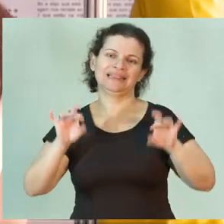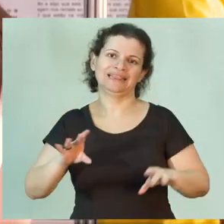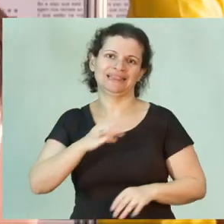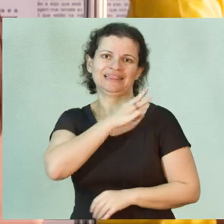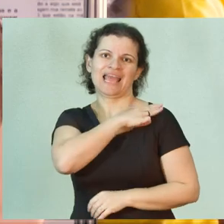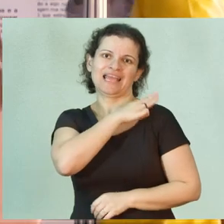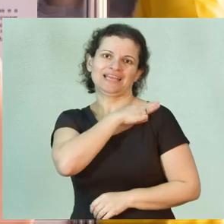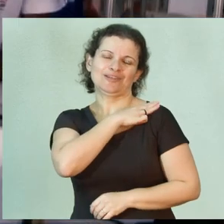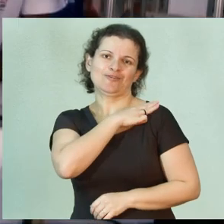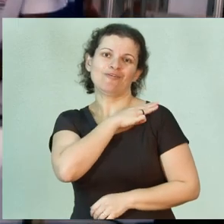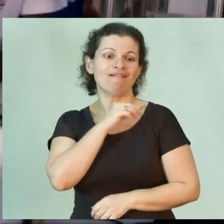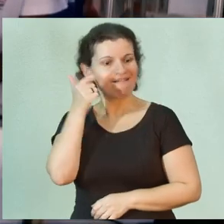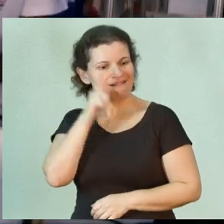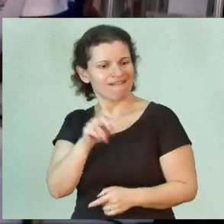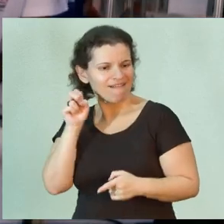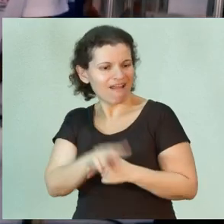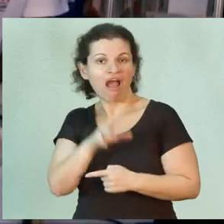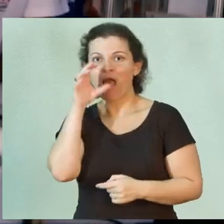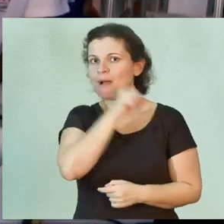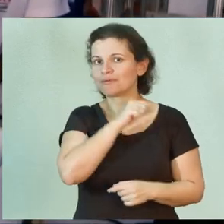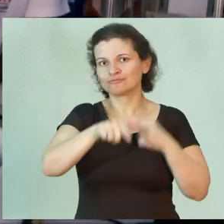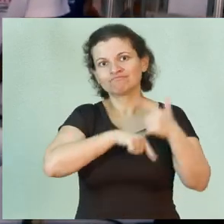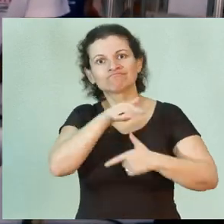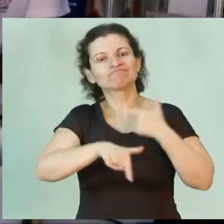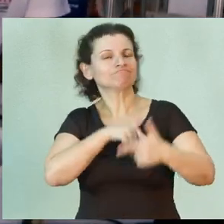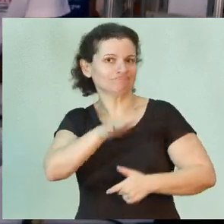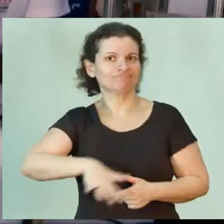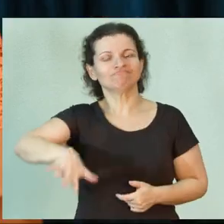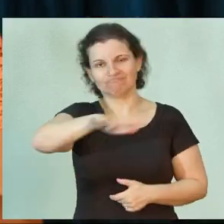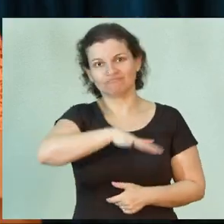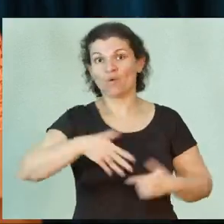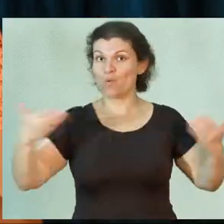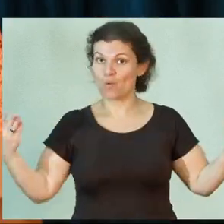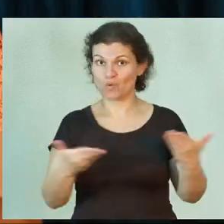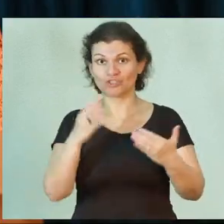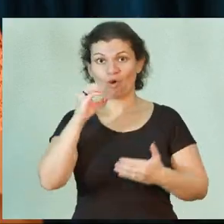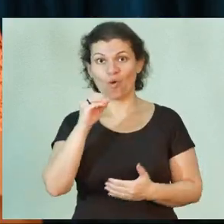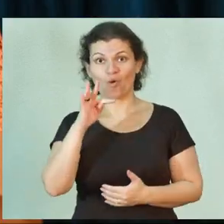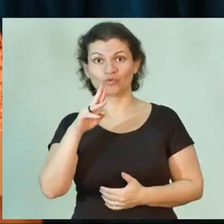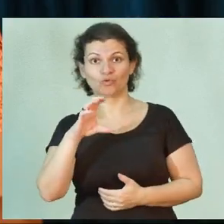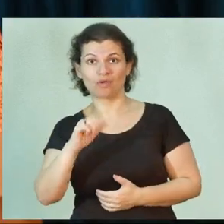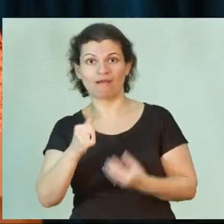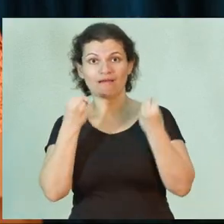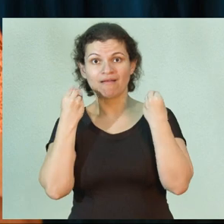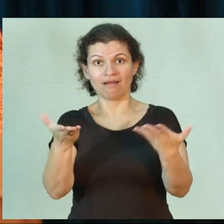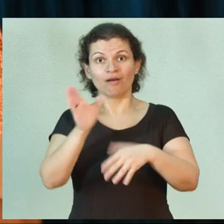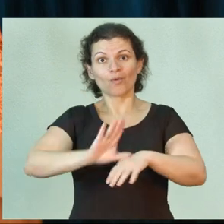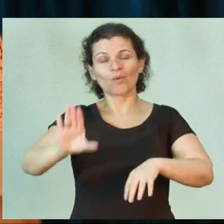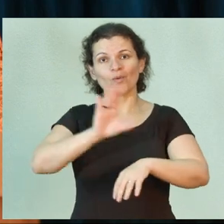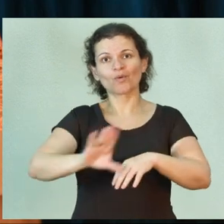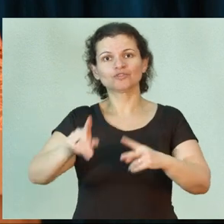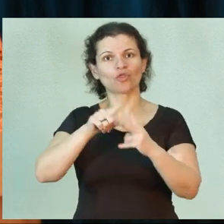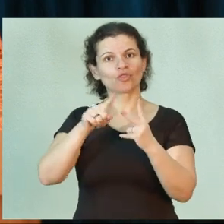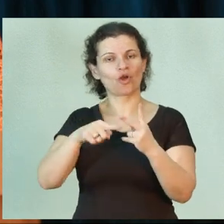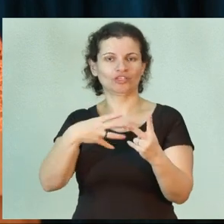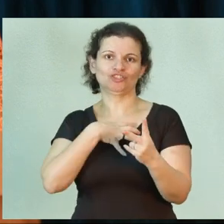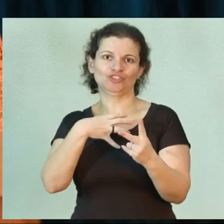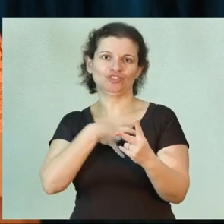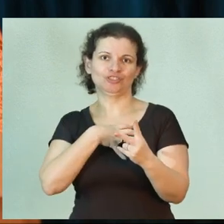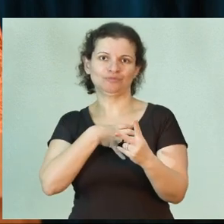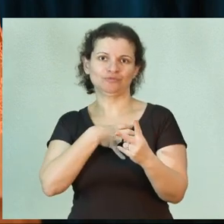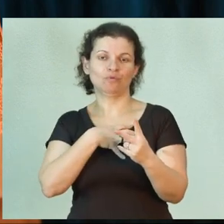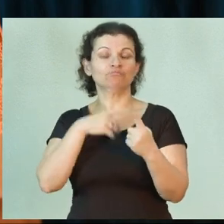para a entrada mais rapidamente no mercado de trabalho. Hoje o Cotuca oferece cursos em duas modalidades,